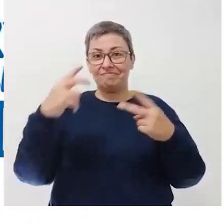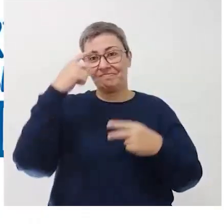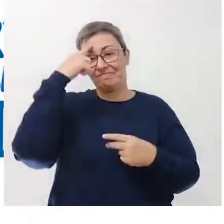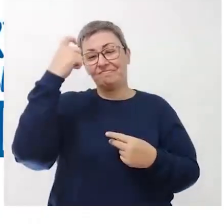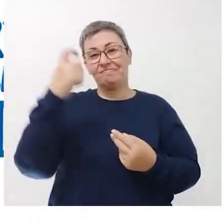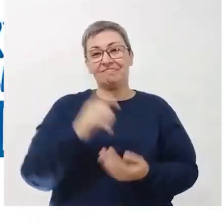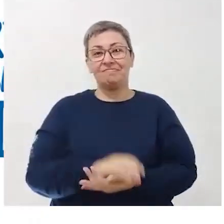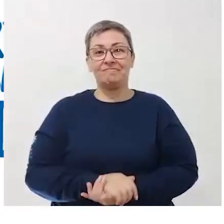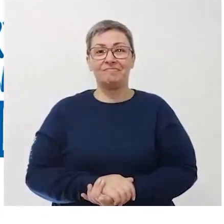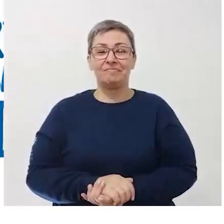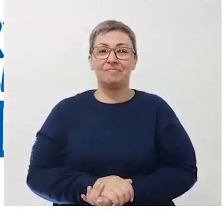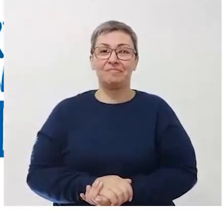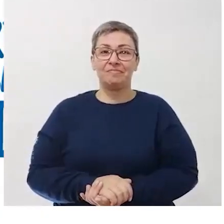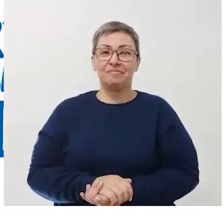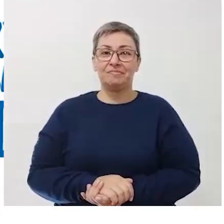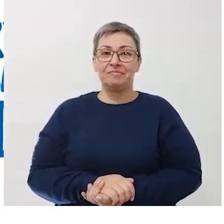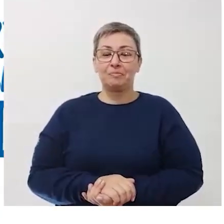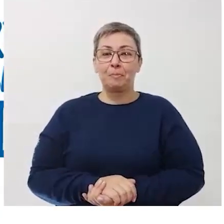Compartilhe essa ideia!